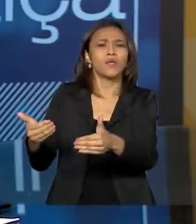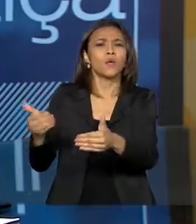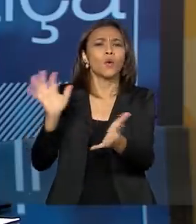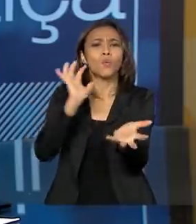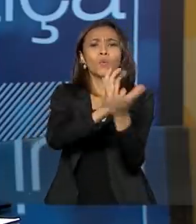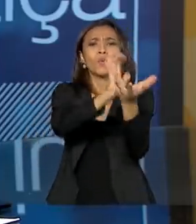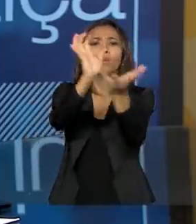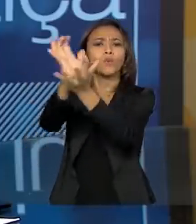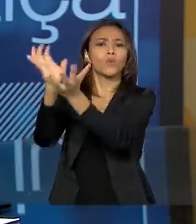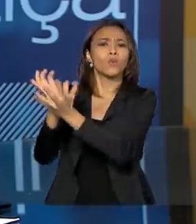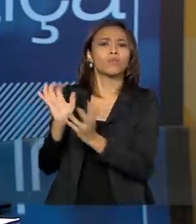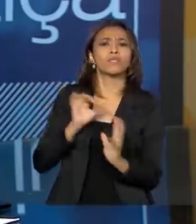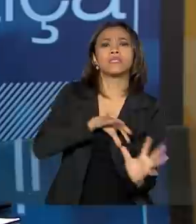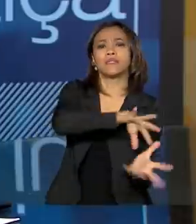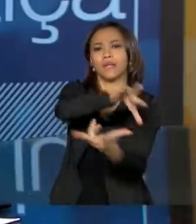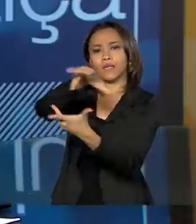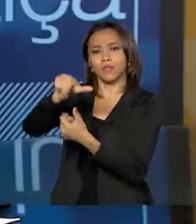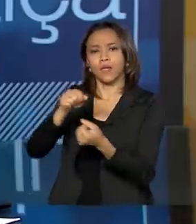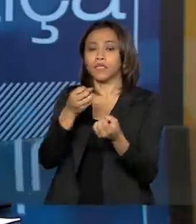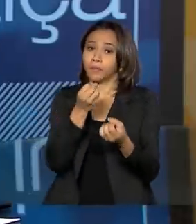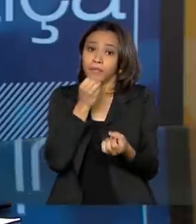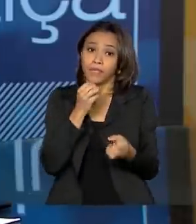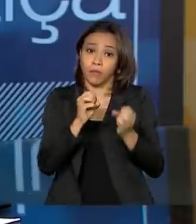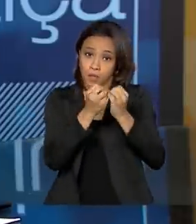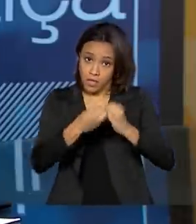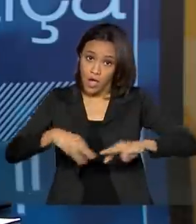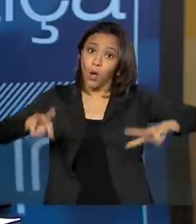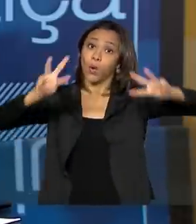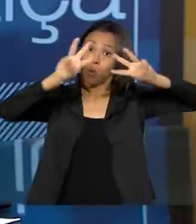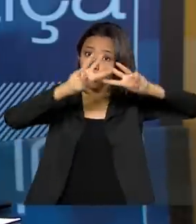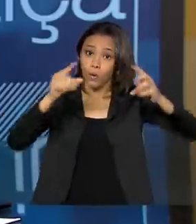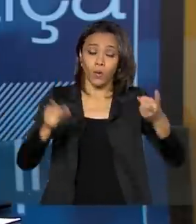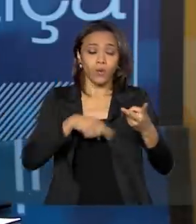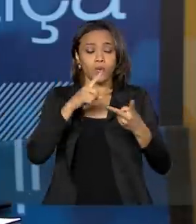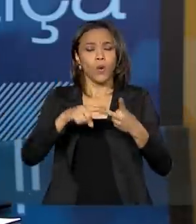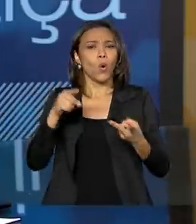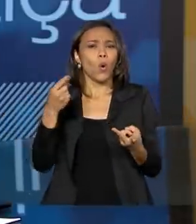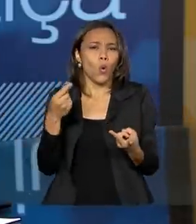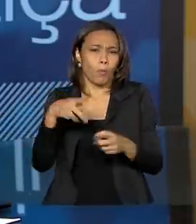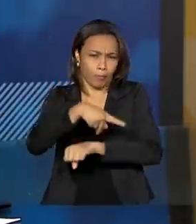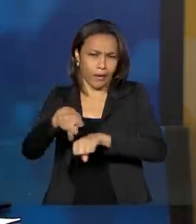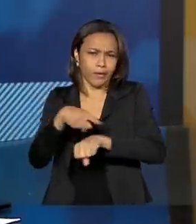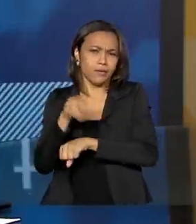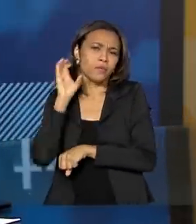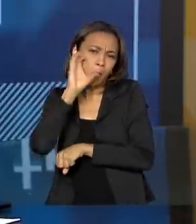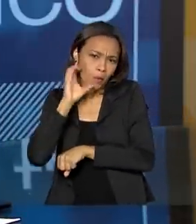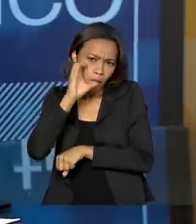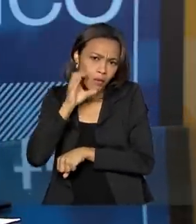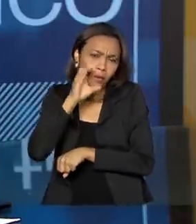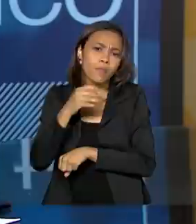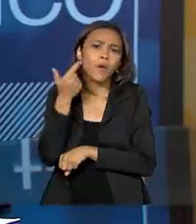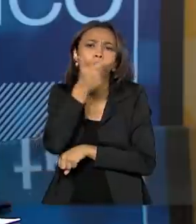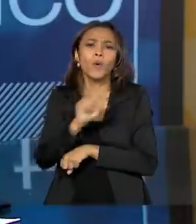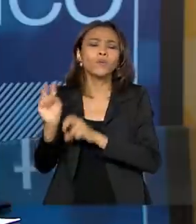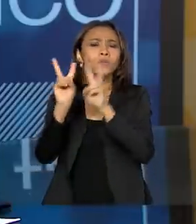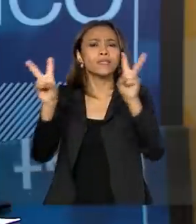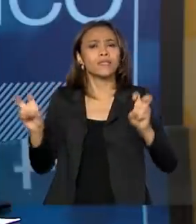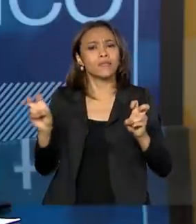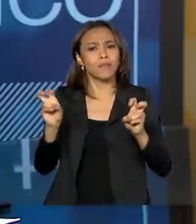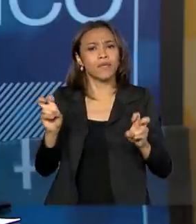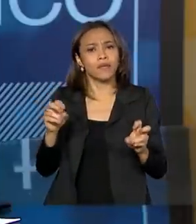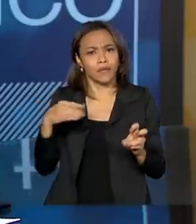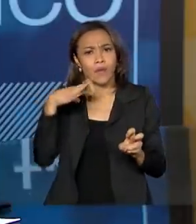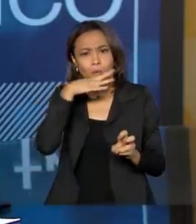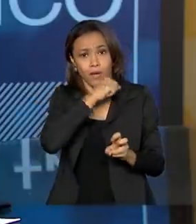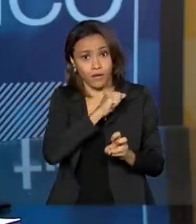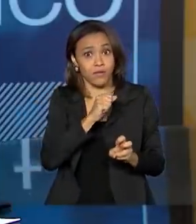internacionais, a gente vai falar das Nações Unidas ou mesmo países como a Colômbia, eu queria abordar um outro aspecto que eu acho que é um aspecto mais